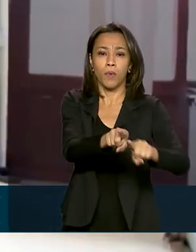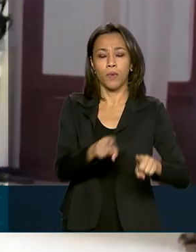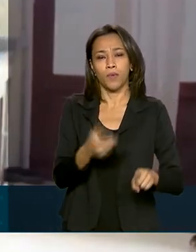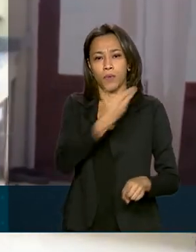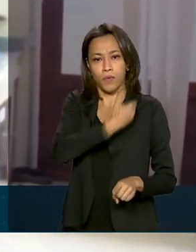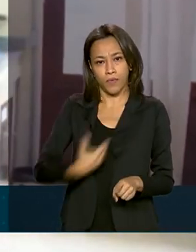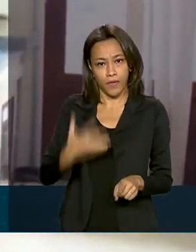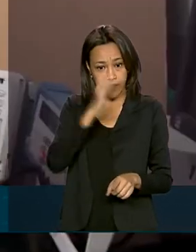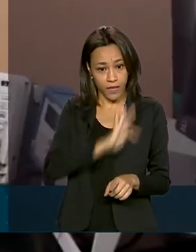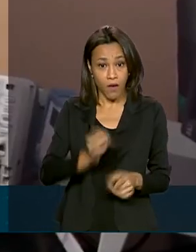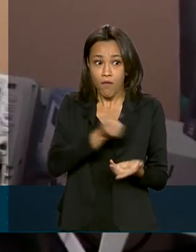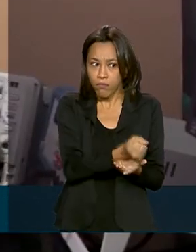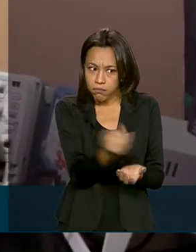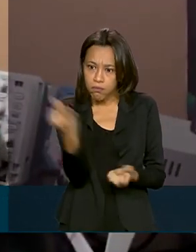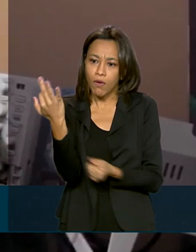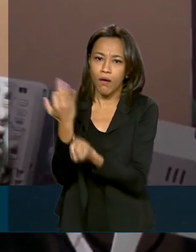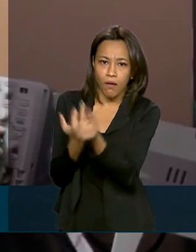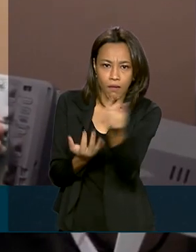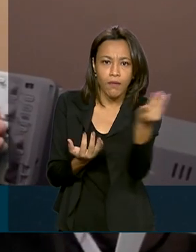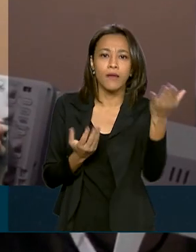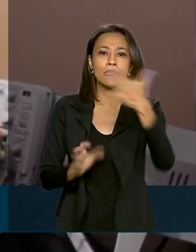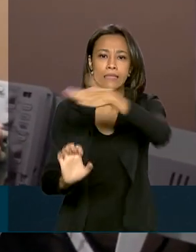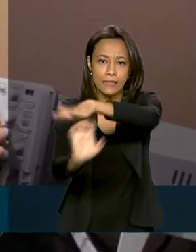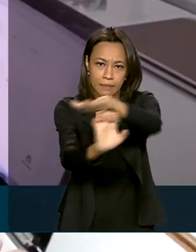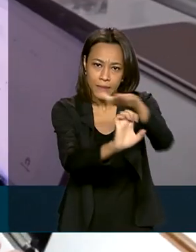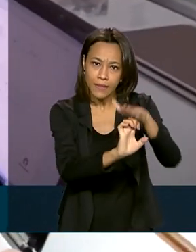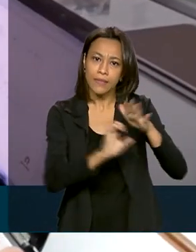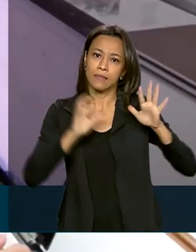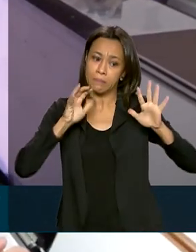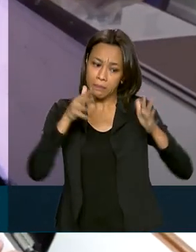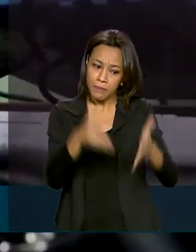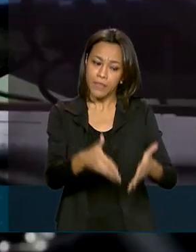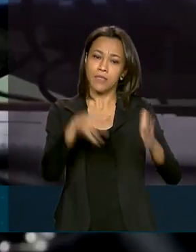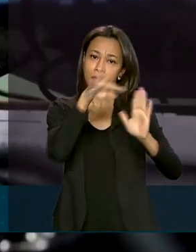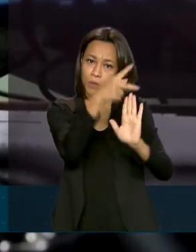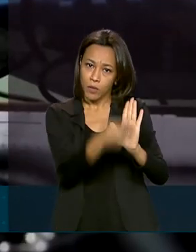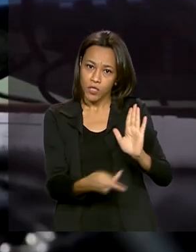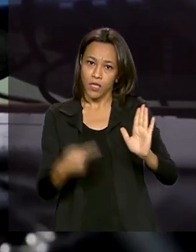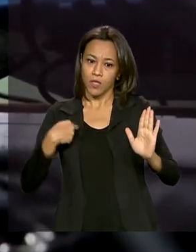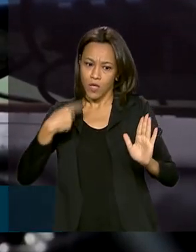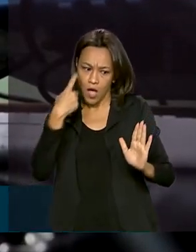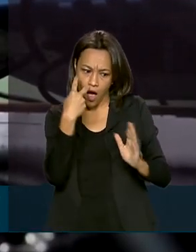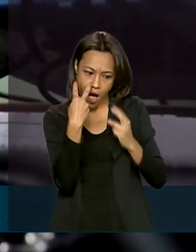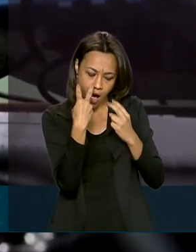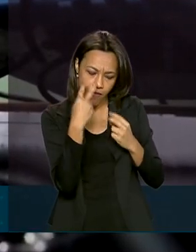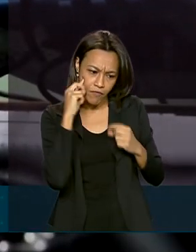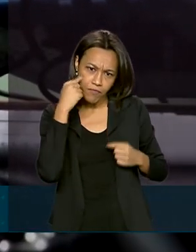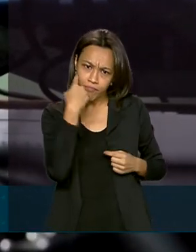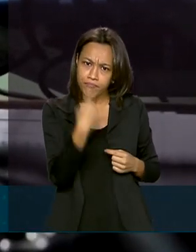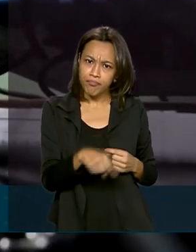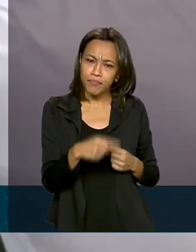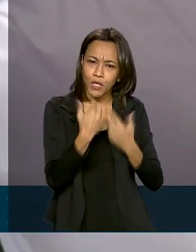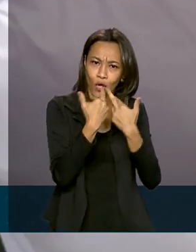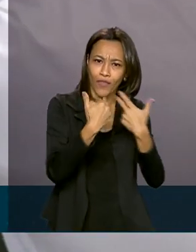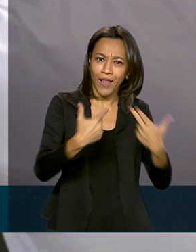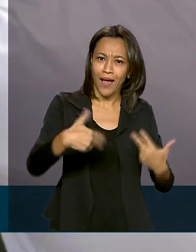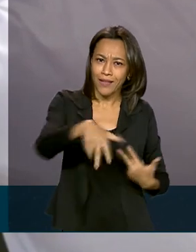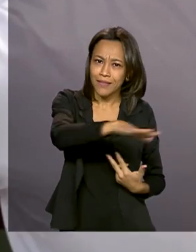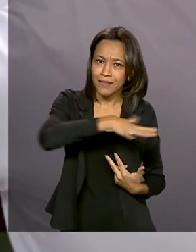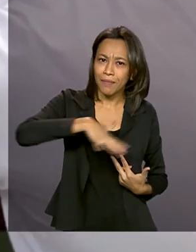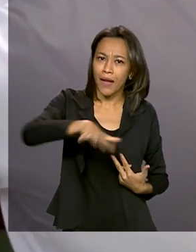empresas privadas já participam do projeto, de olho nos novos produtos para o mercado que serão